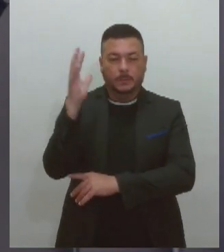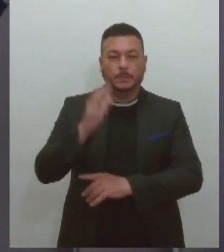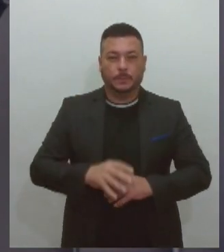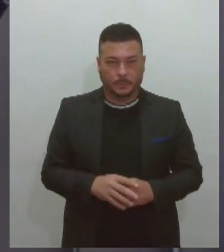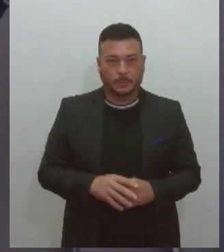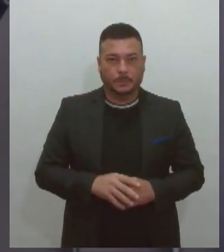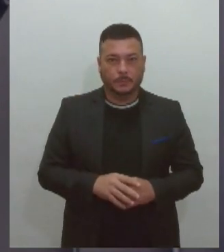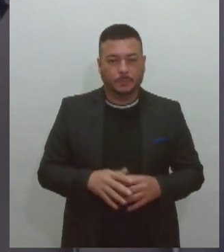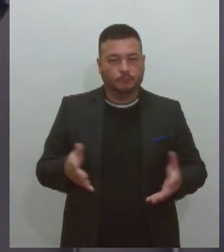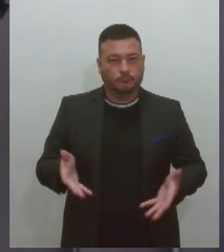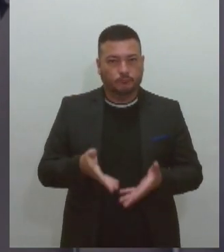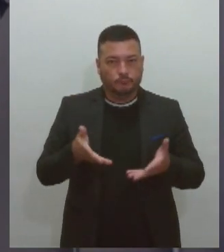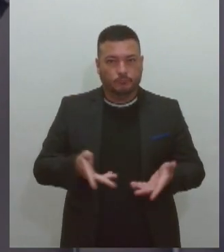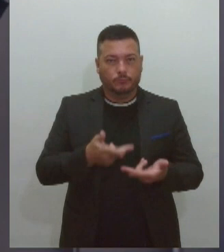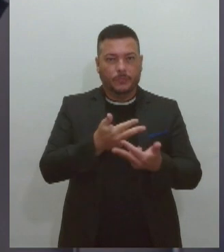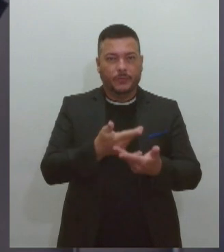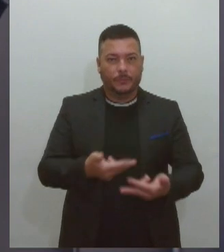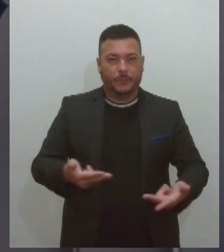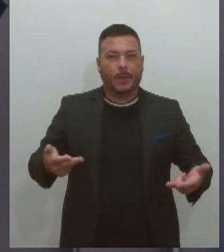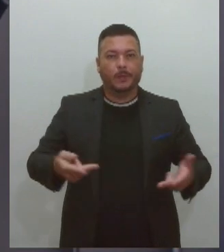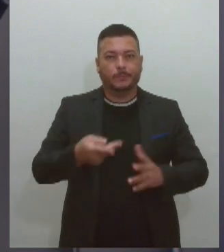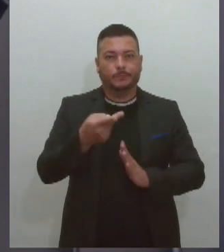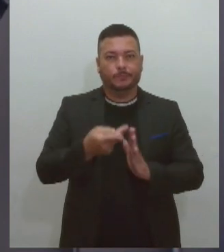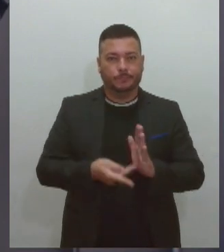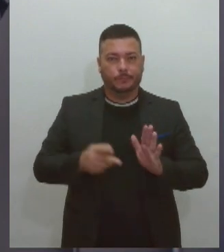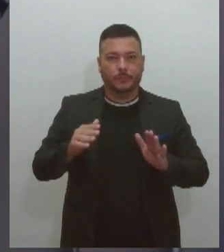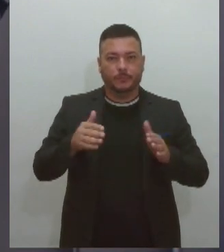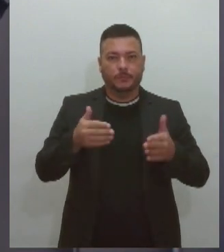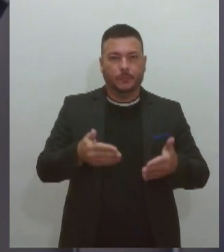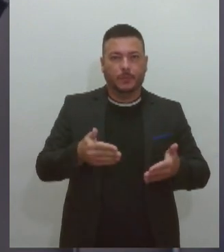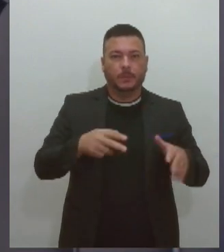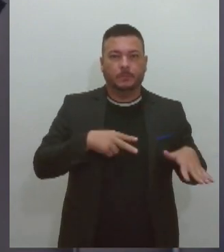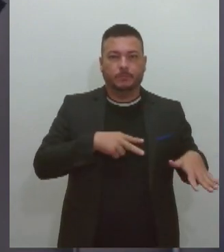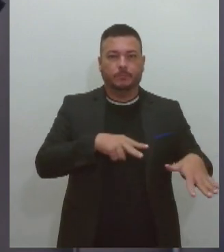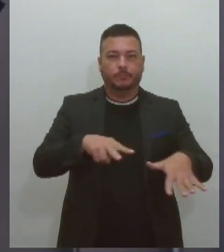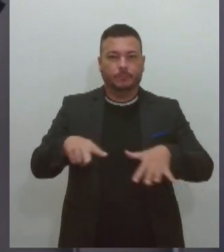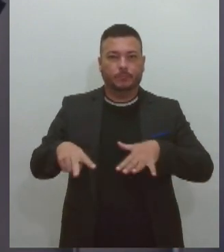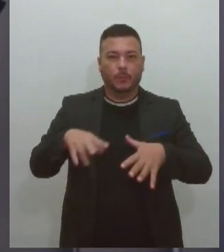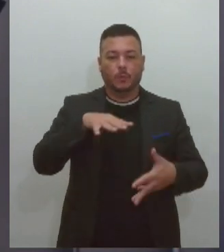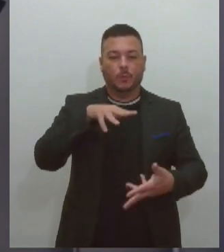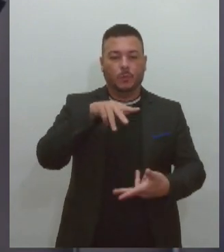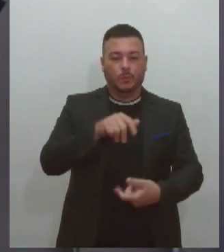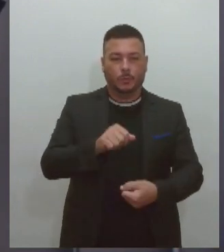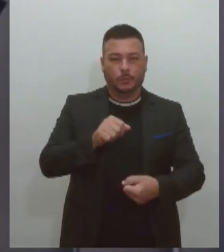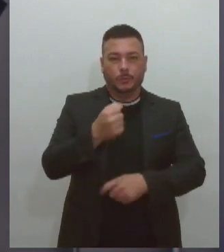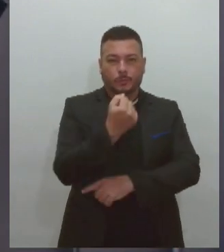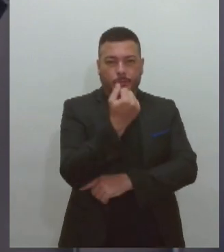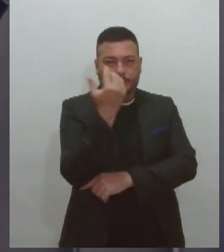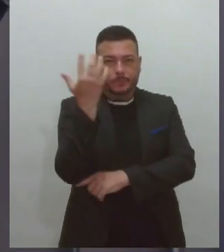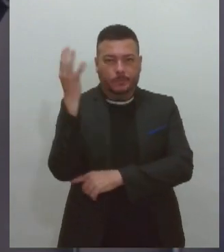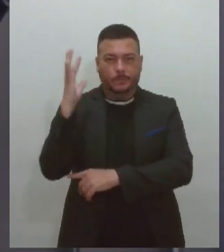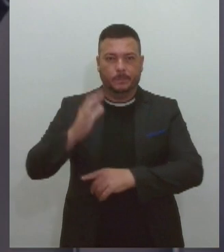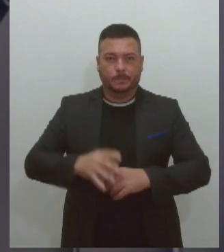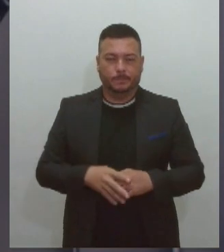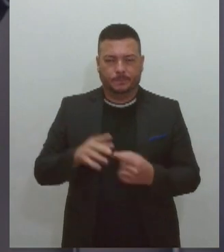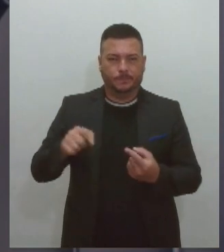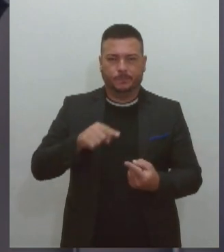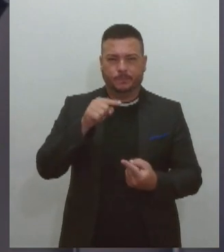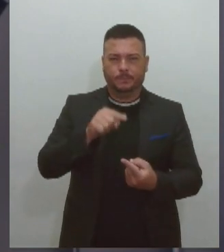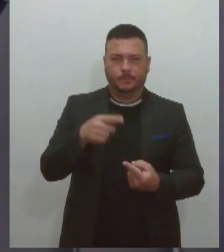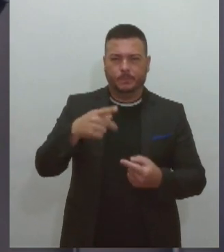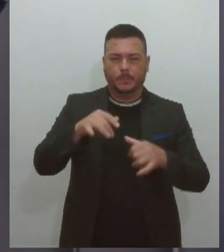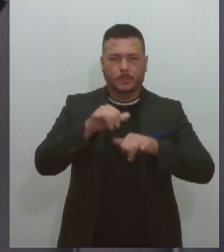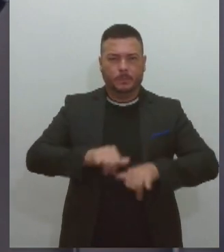série de atividades alusivas à Semana Mundial do Meio Ambiente. O objetivo da campanha é